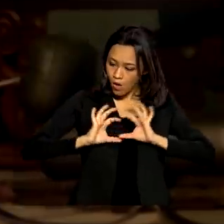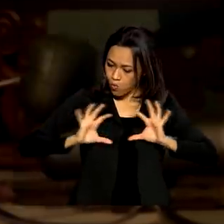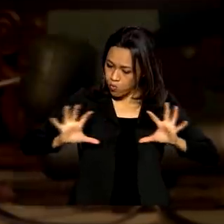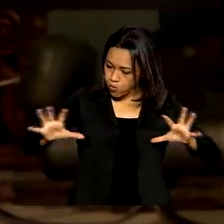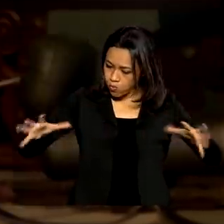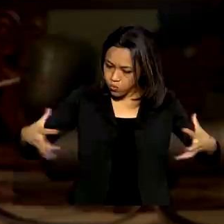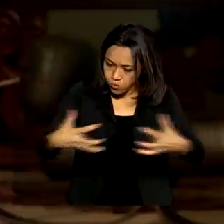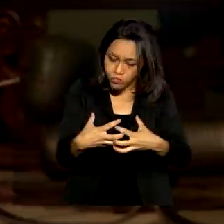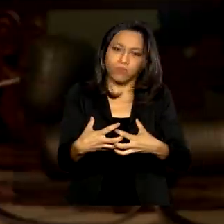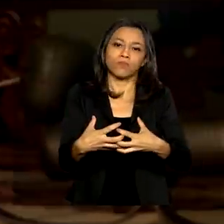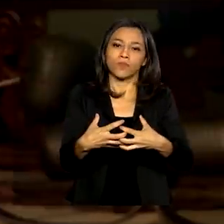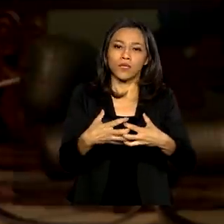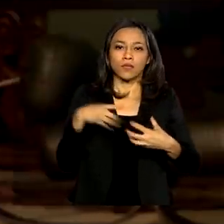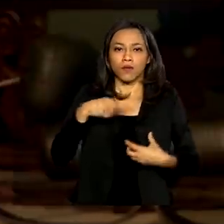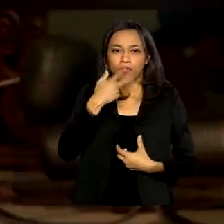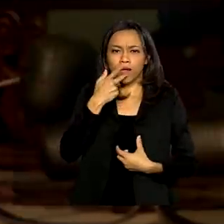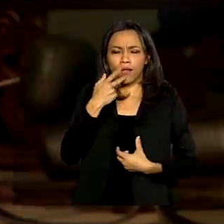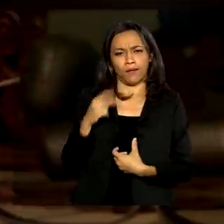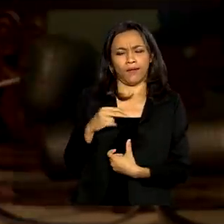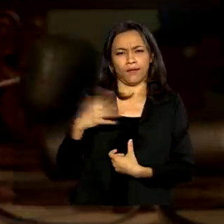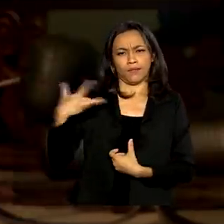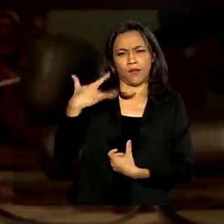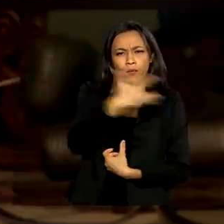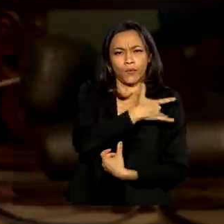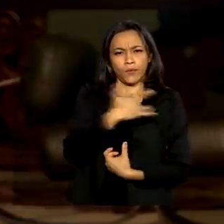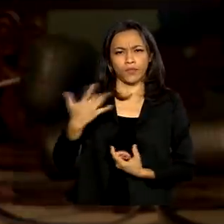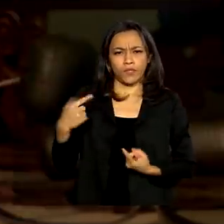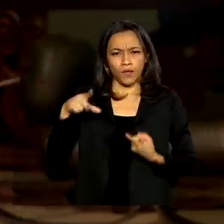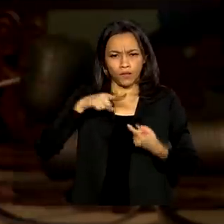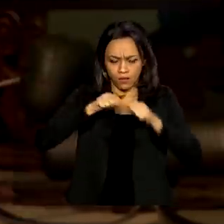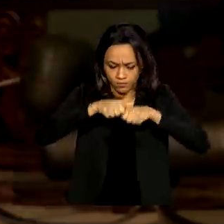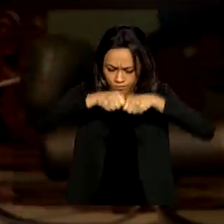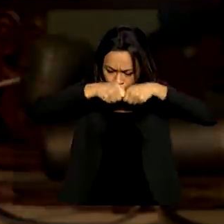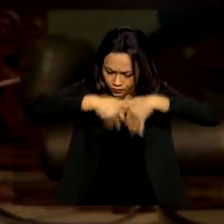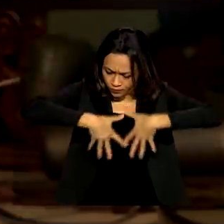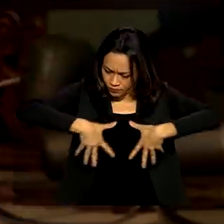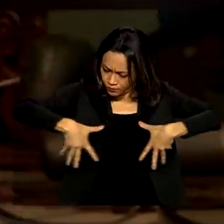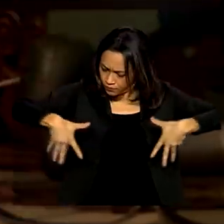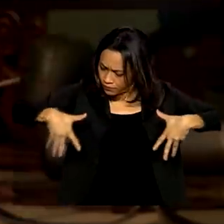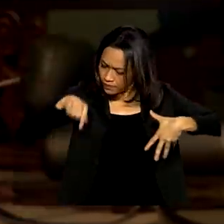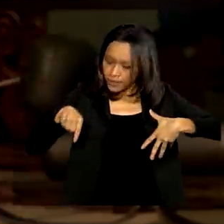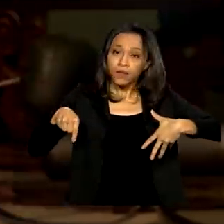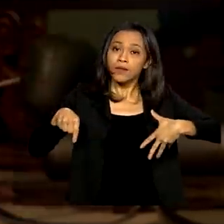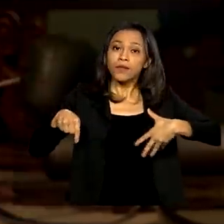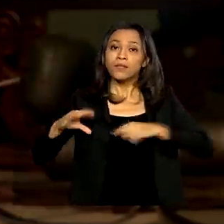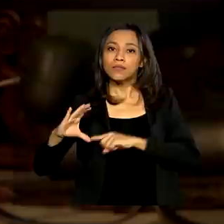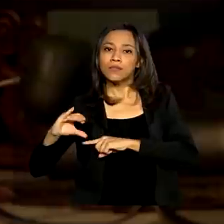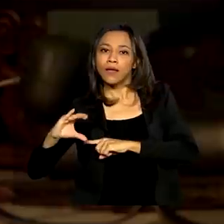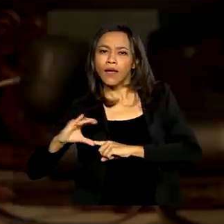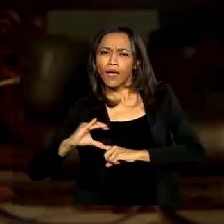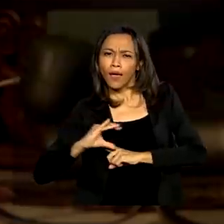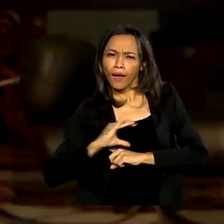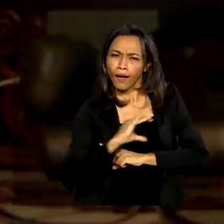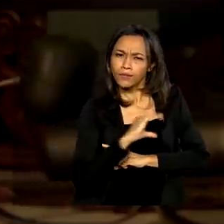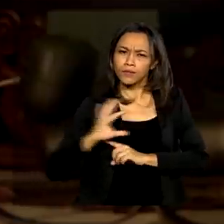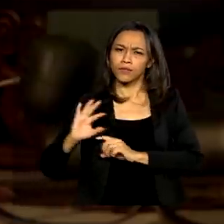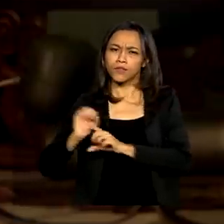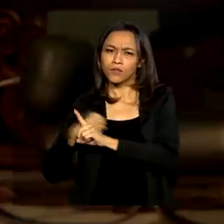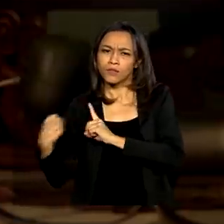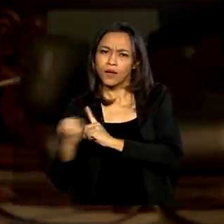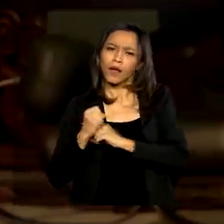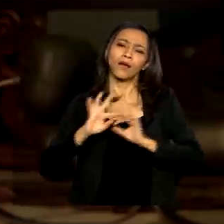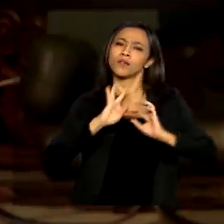quando a gente fala aplicação na tecnologia de saúde, envolve, aqui embaixo desse iceberg, todas as ciências básicas, todas as ciências sociais,